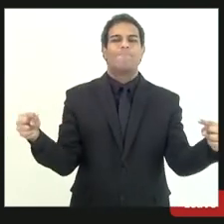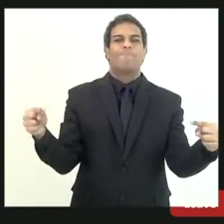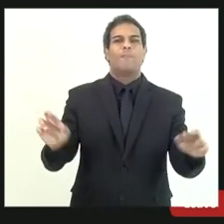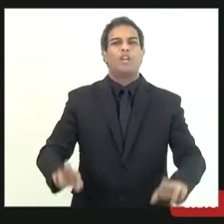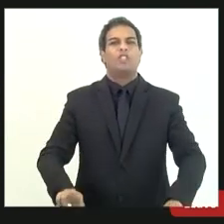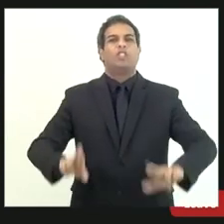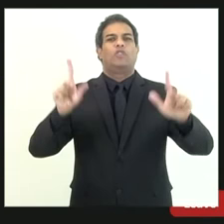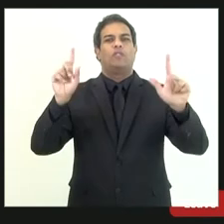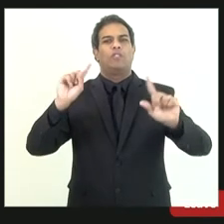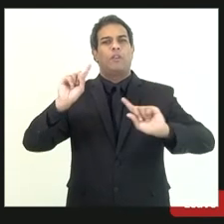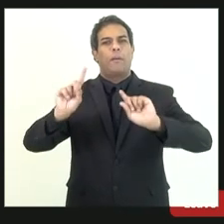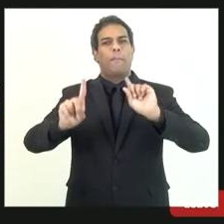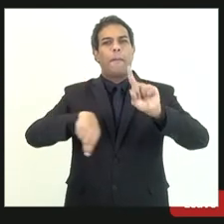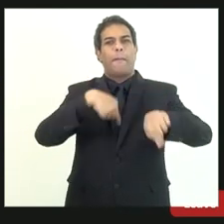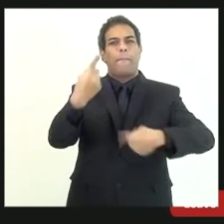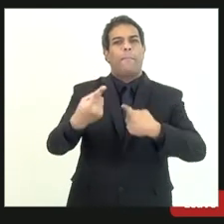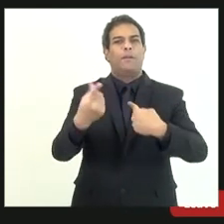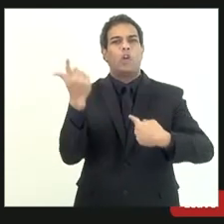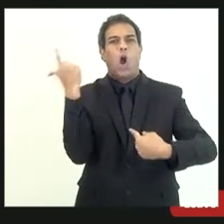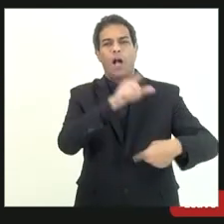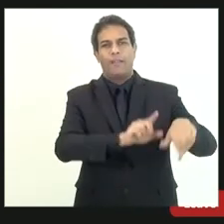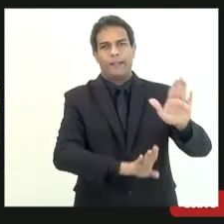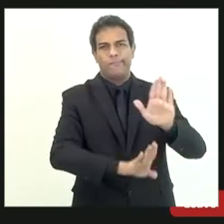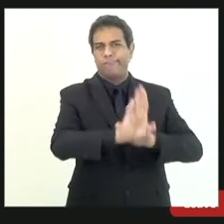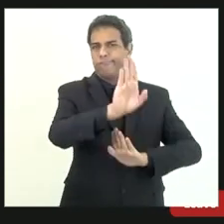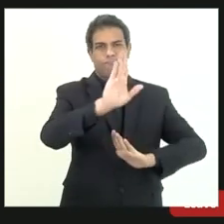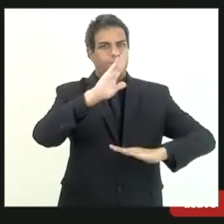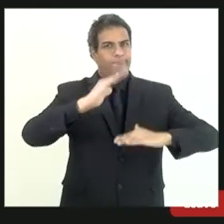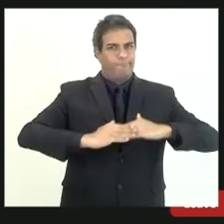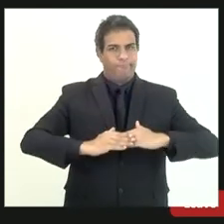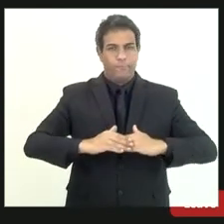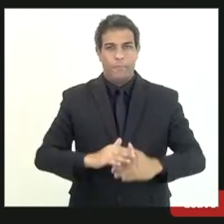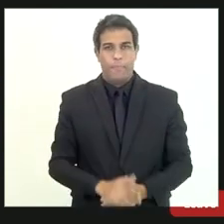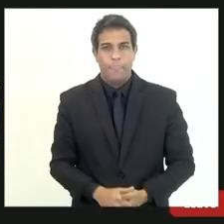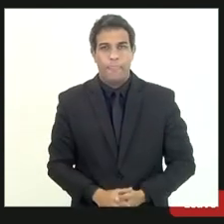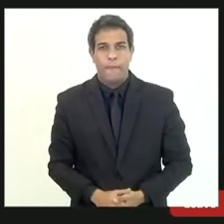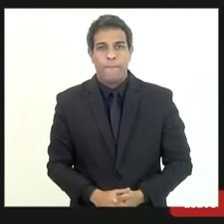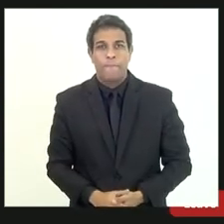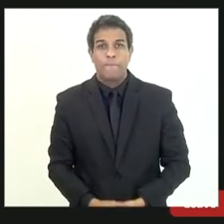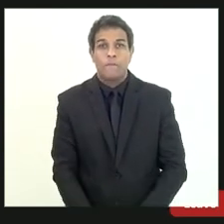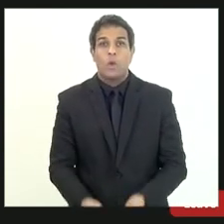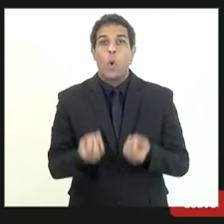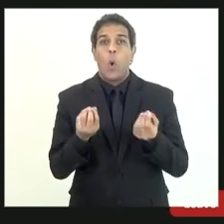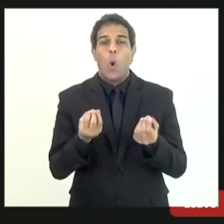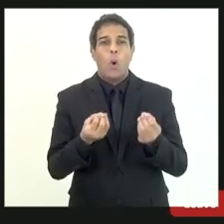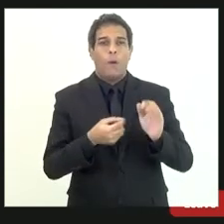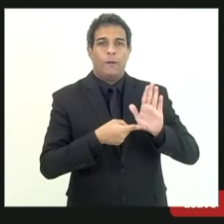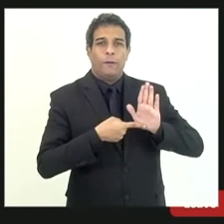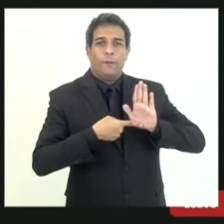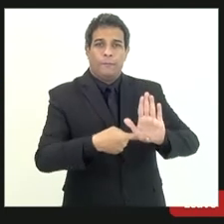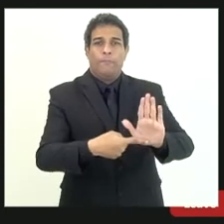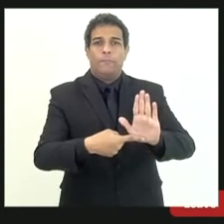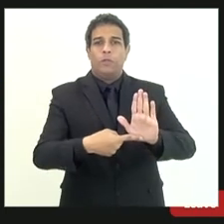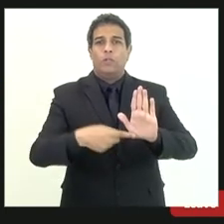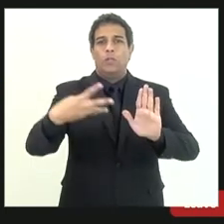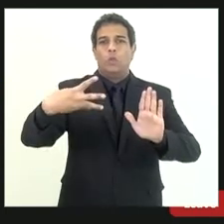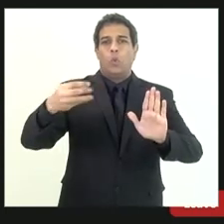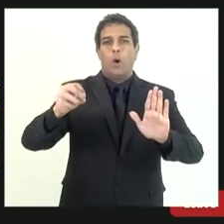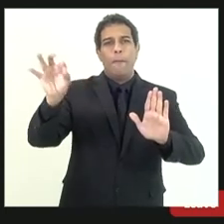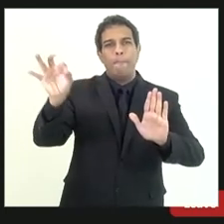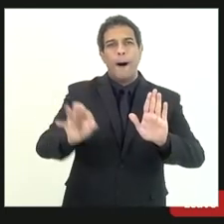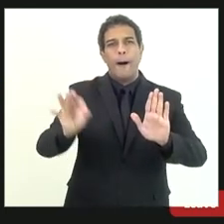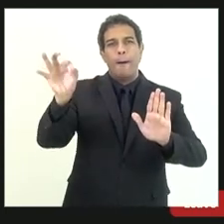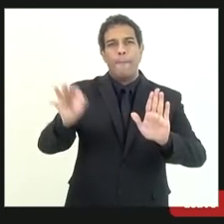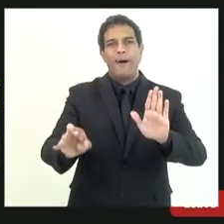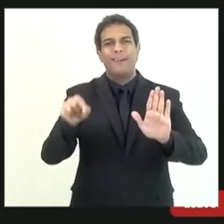recuperação ou seja quando a gente apresenta quase 40%